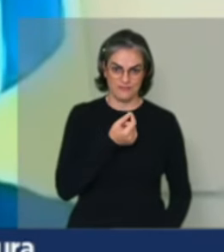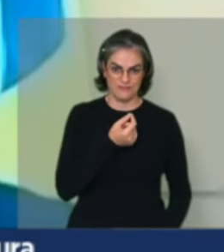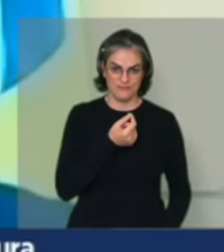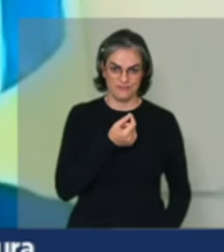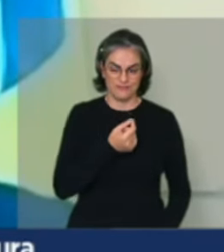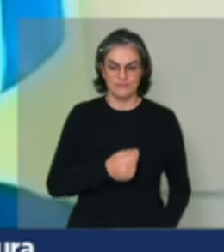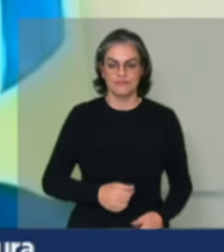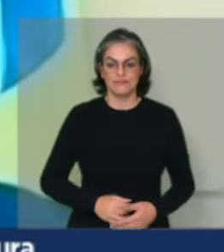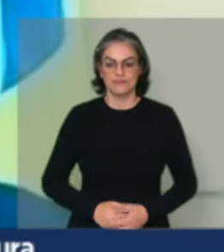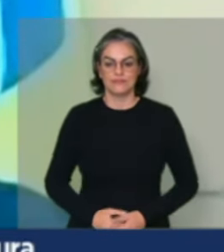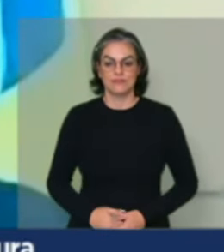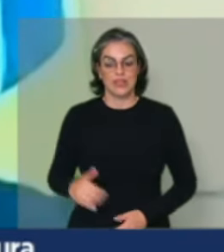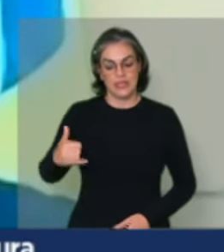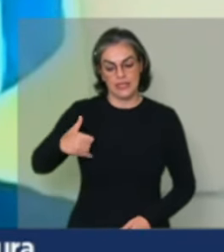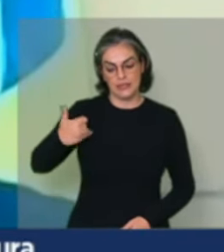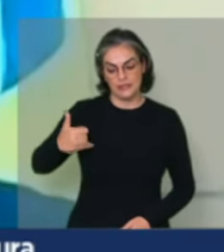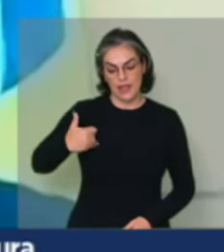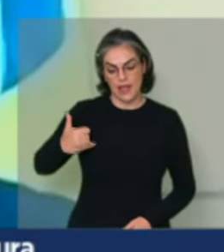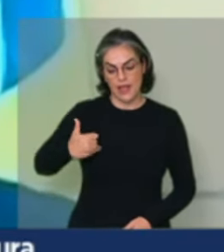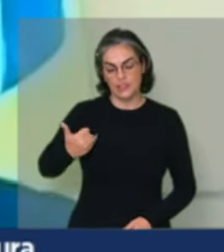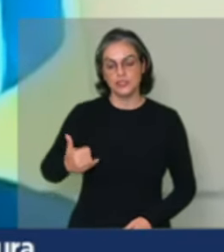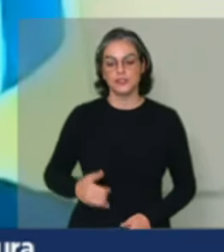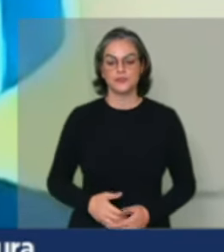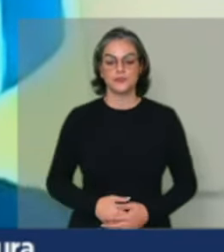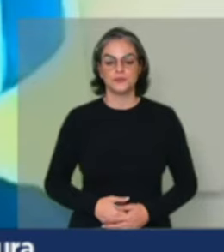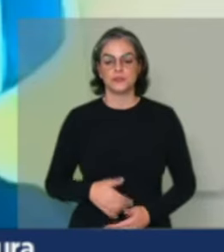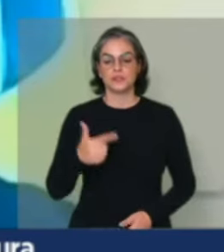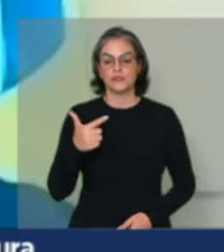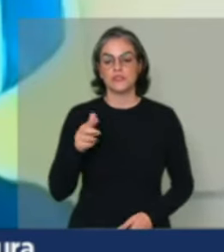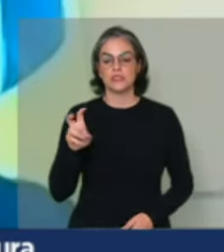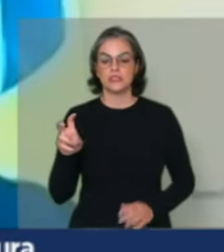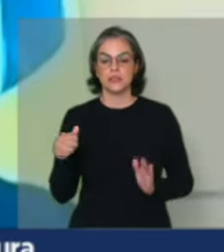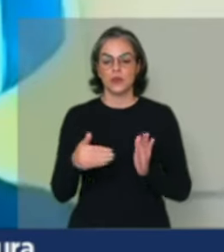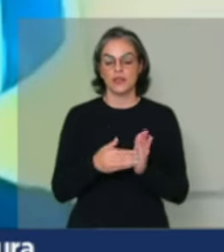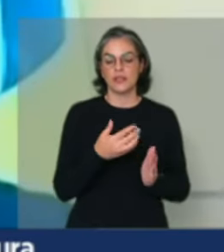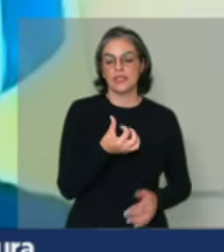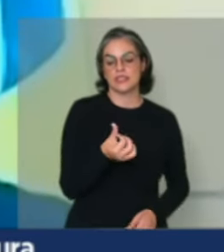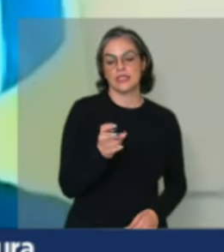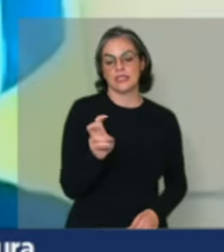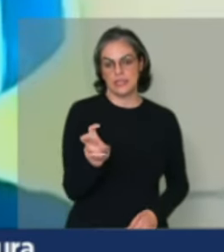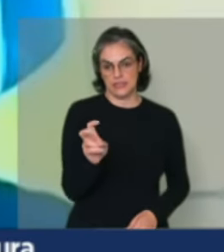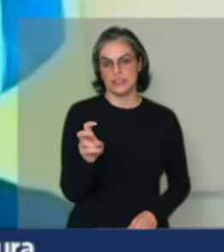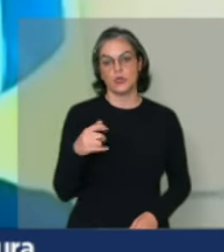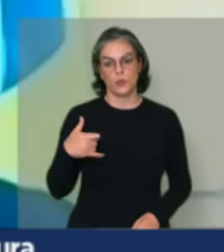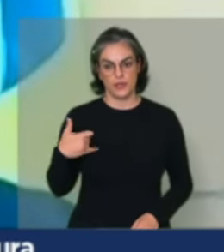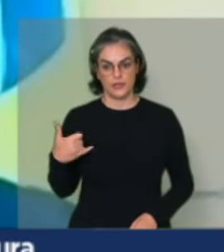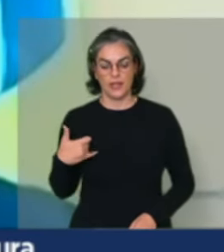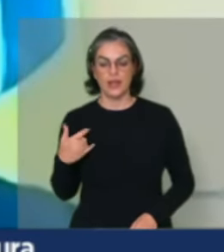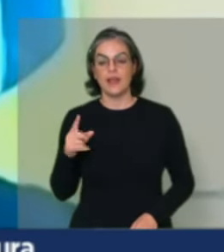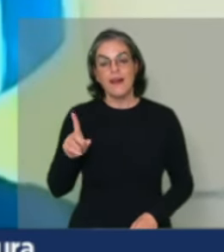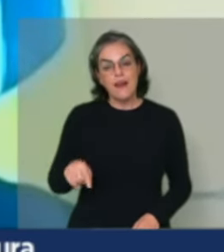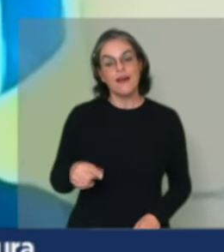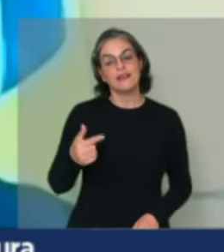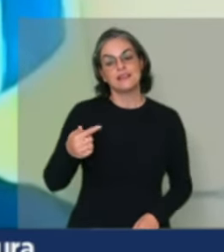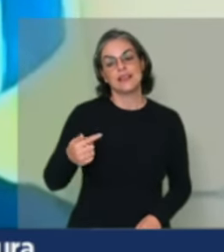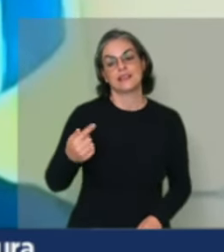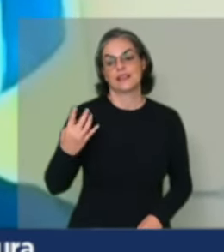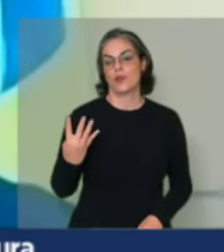A idade, os agricultores de 25 a 65 anos de idade corresponde a 74